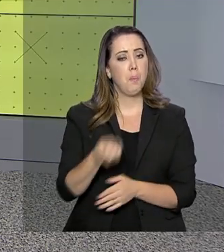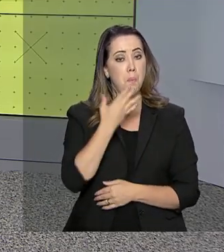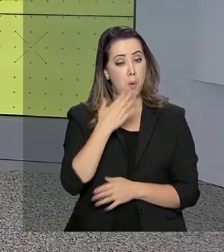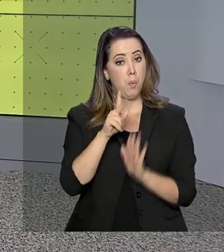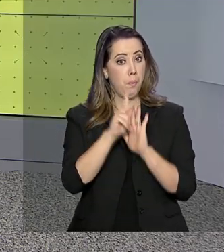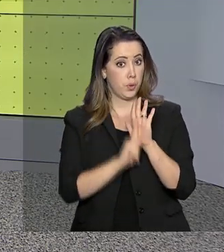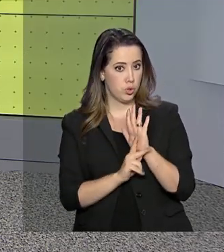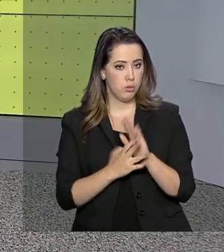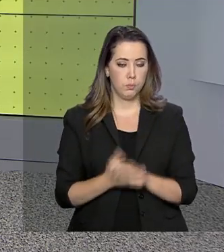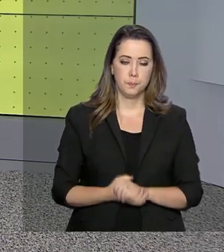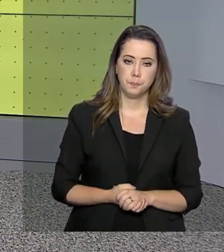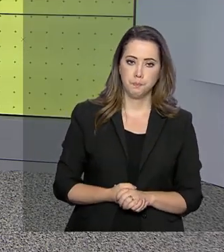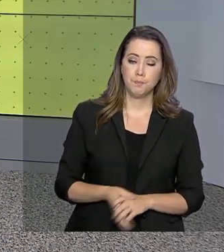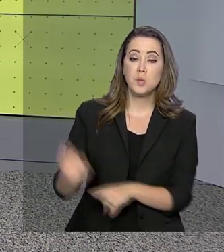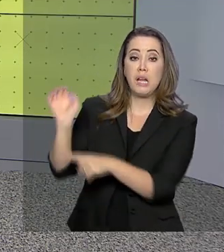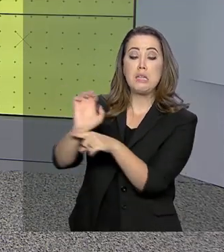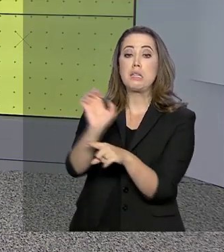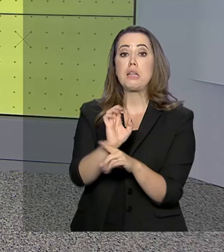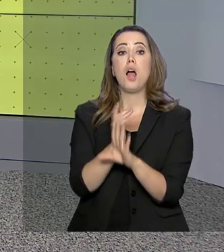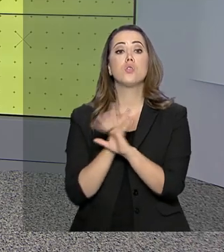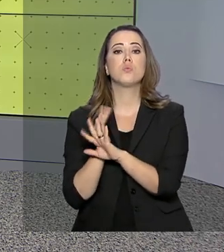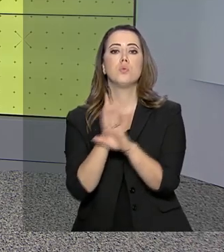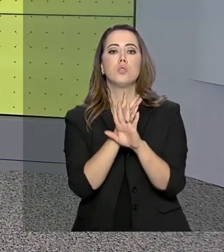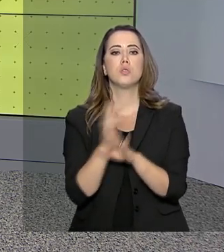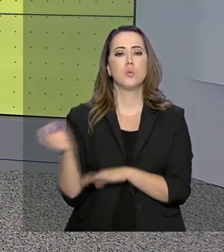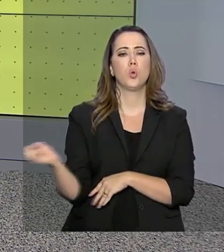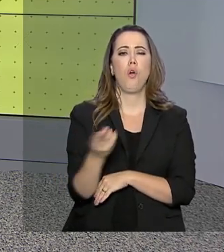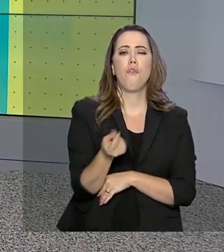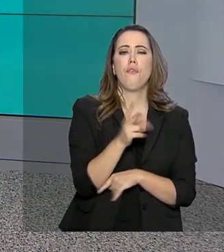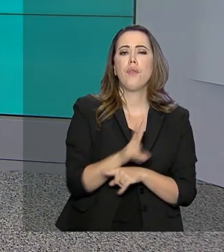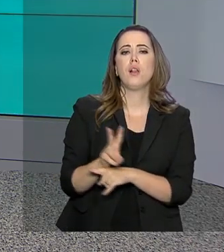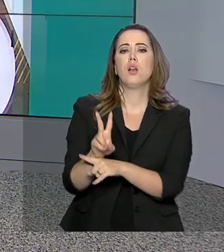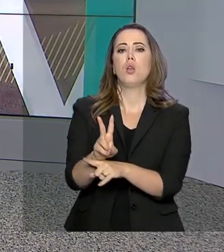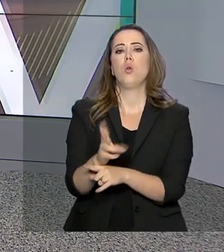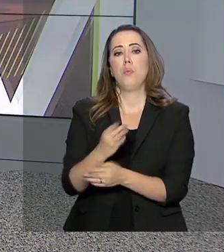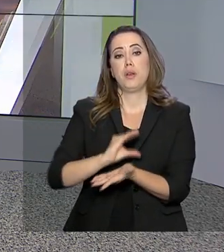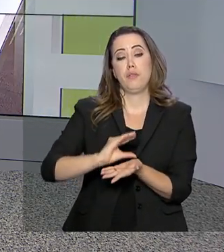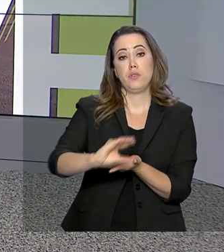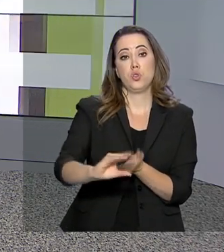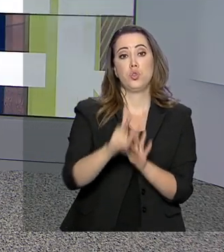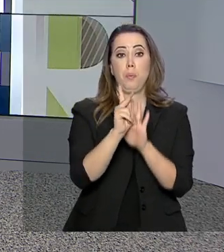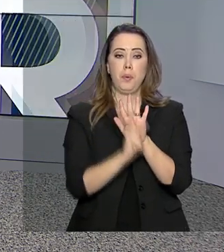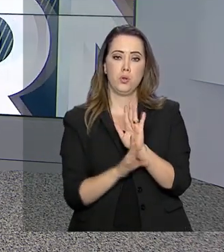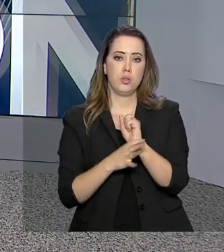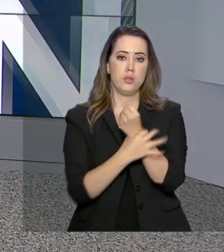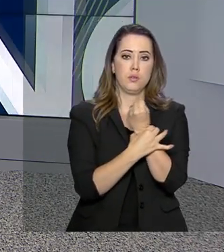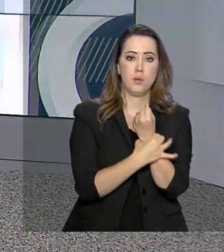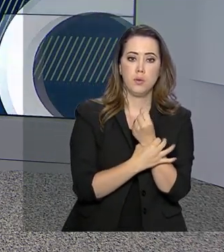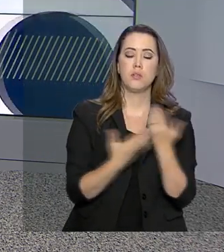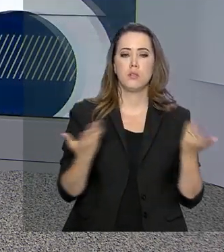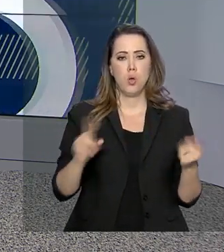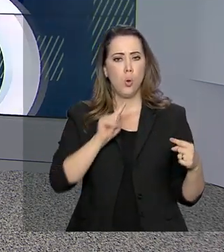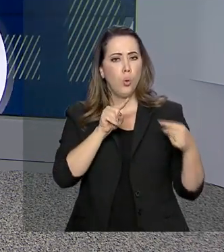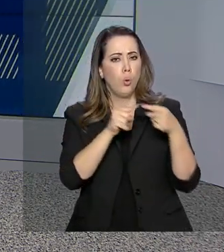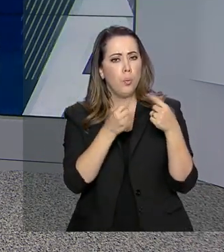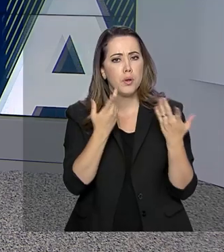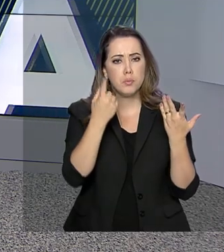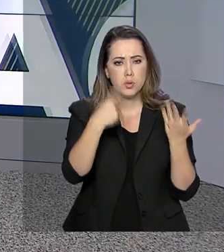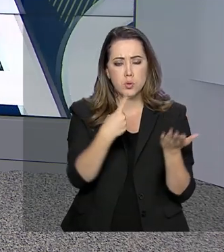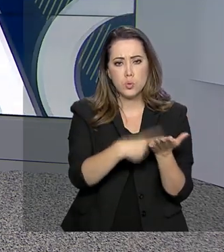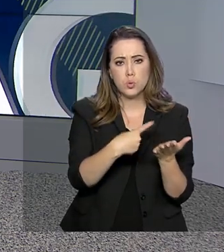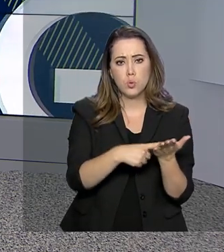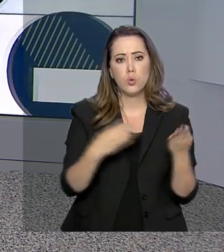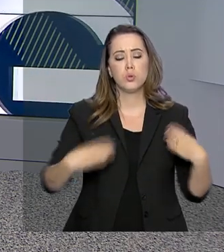Estados e municípios vão ter acesso a novas linhas de crédito para investir em projetos de segurança pública. O acordo foi